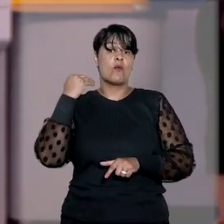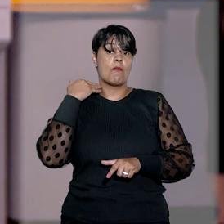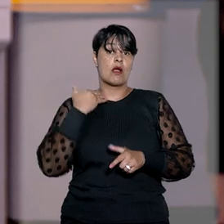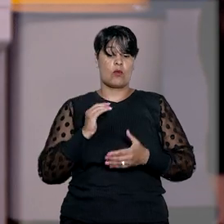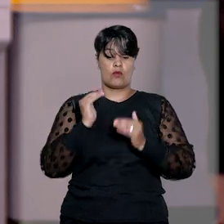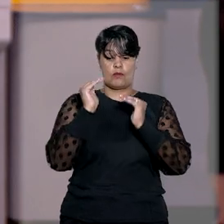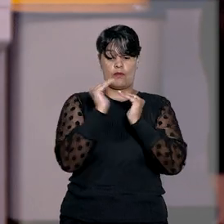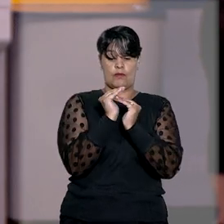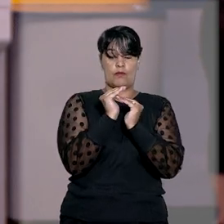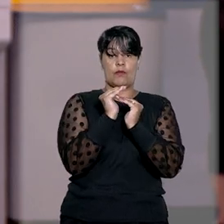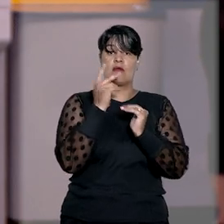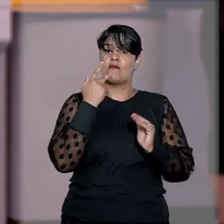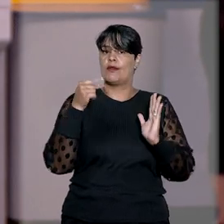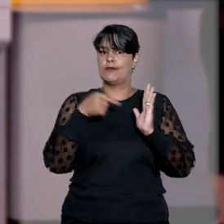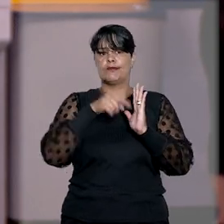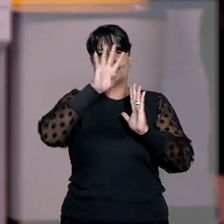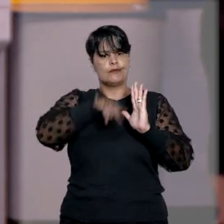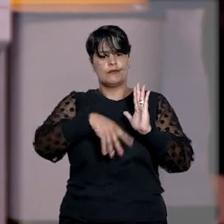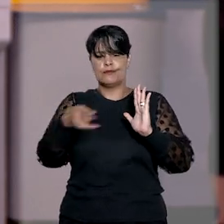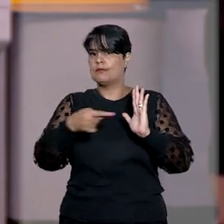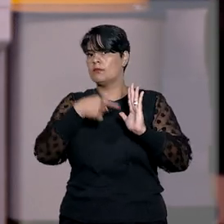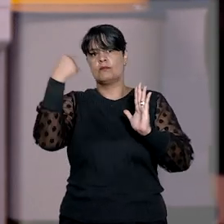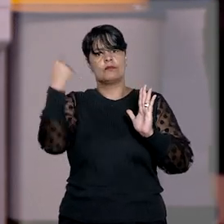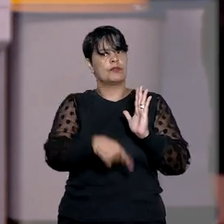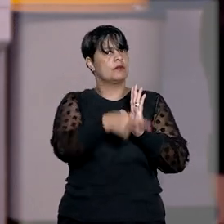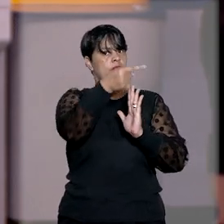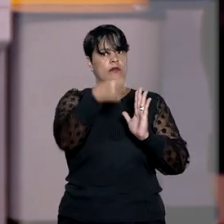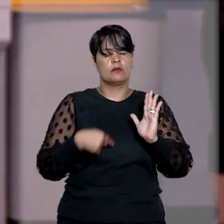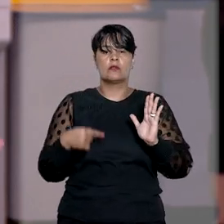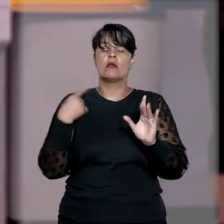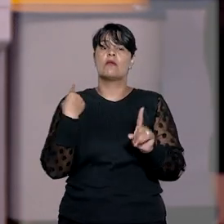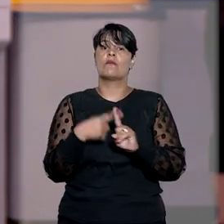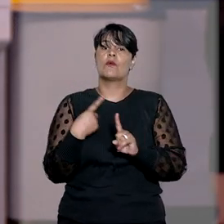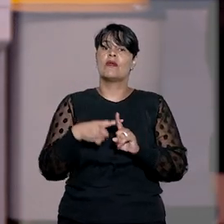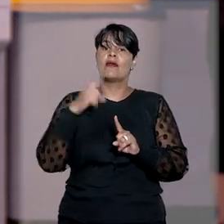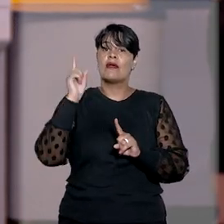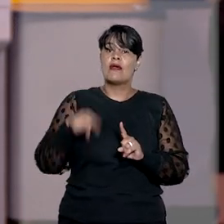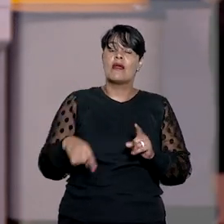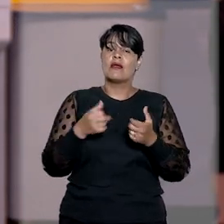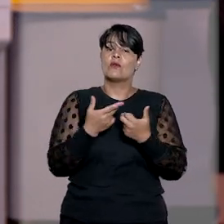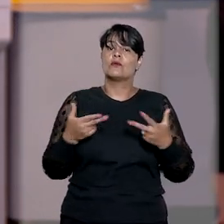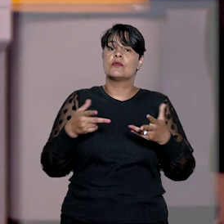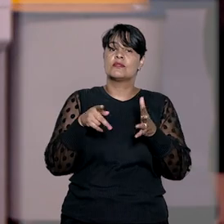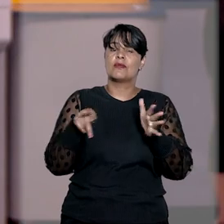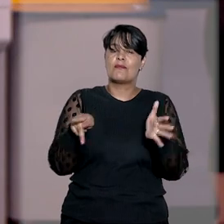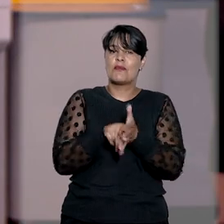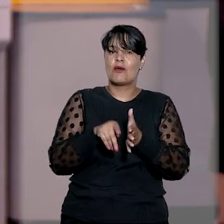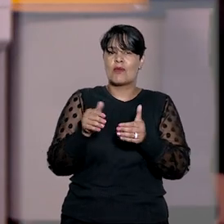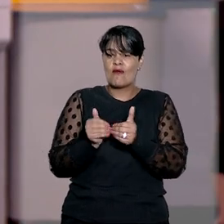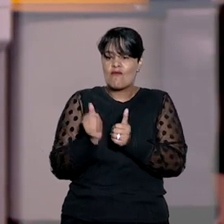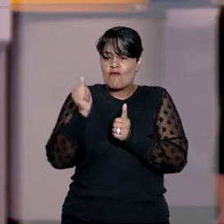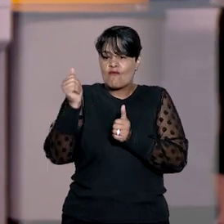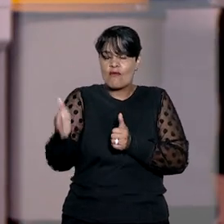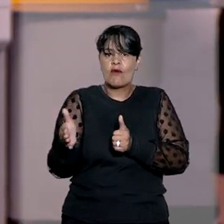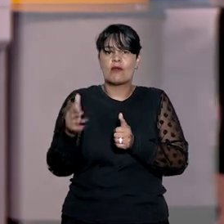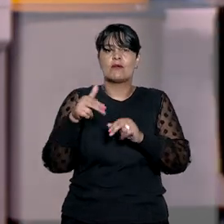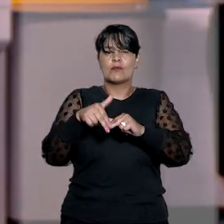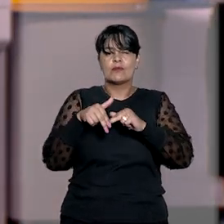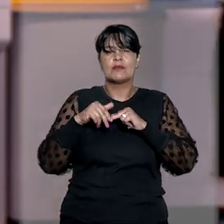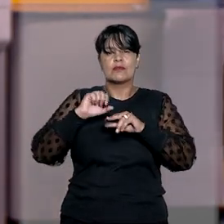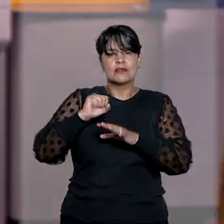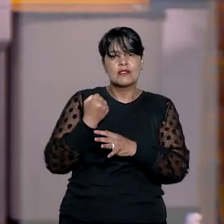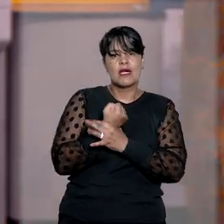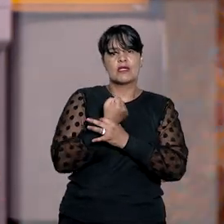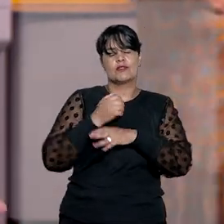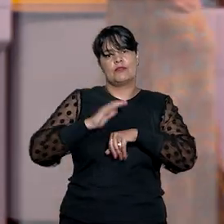listagem, sustentando que os seus créditos deveriam ser considerados extra-concursais em razão das garantias estabelecidas em seu